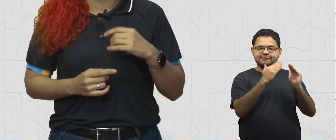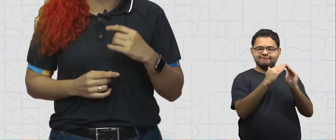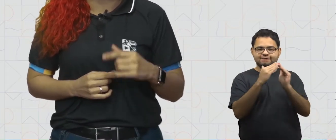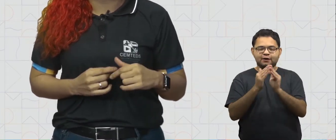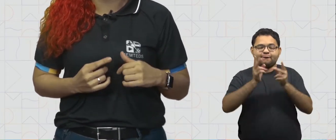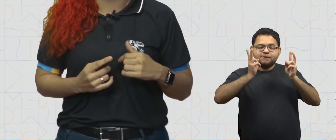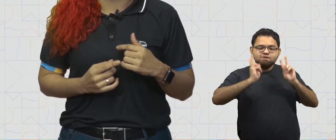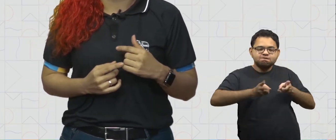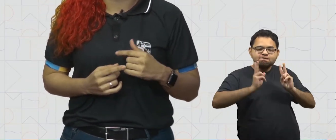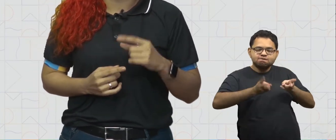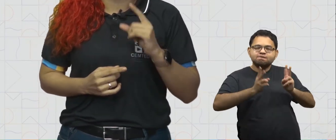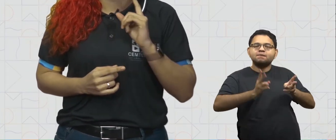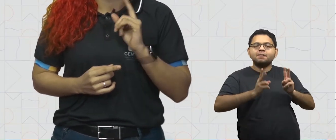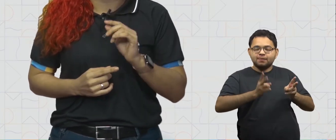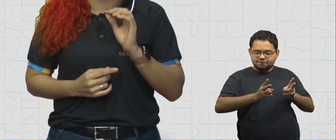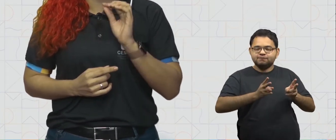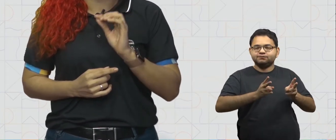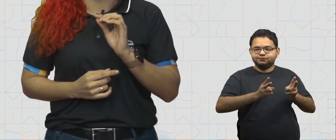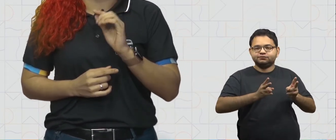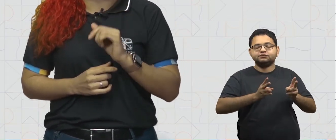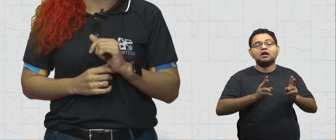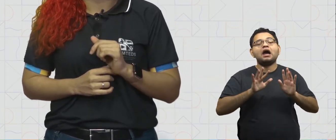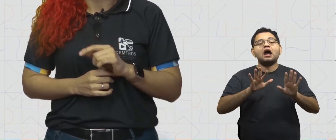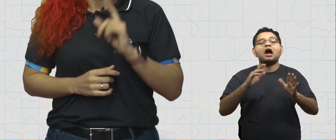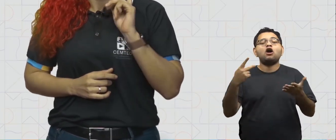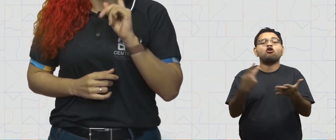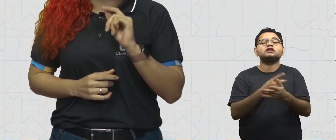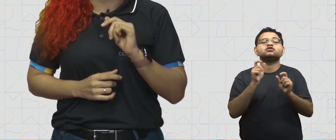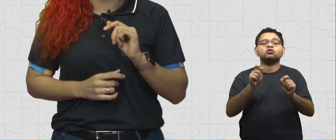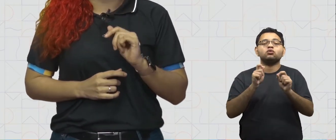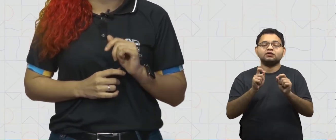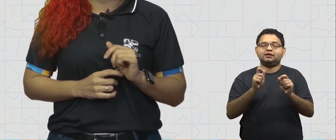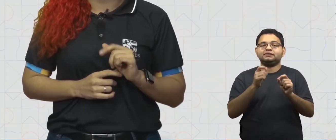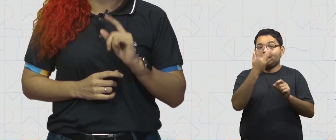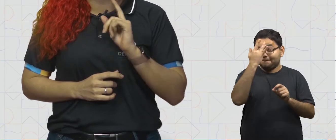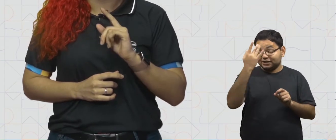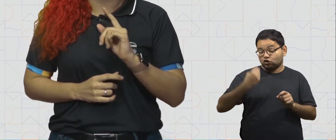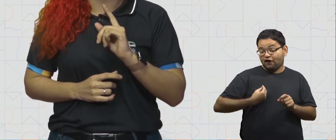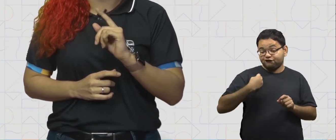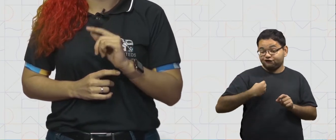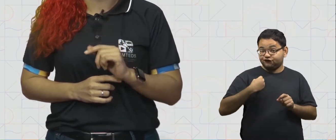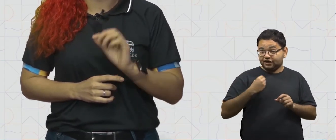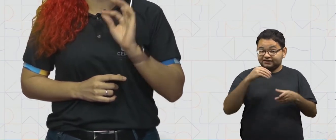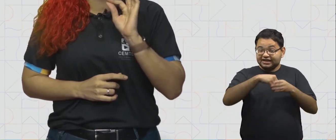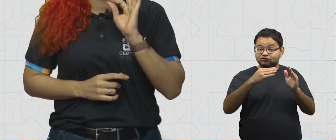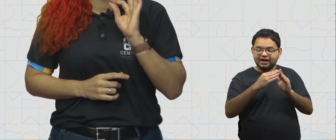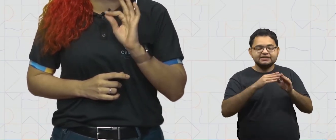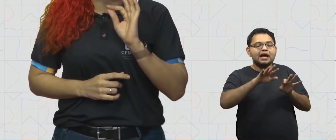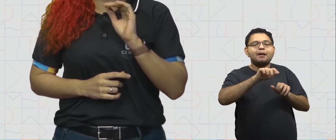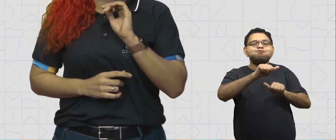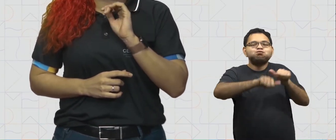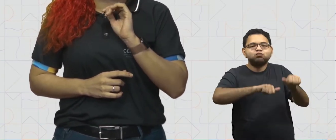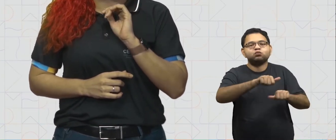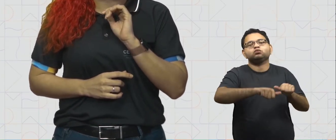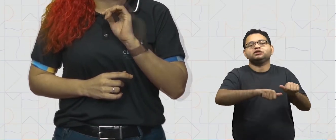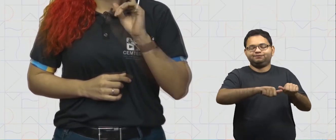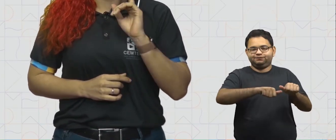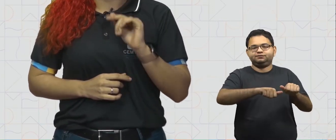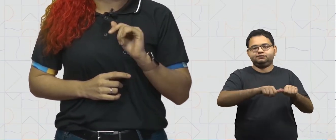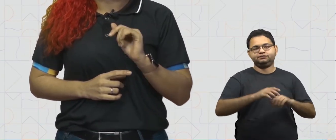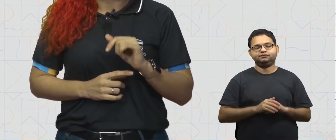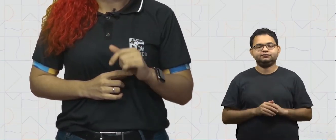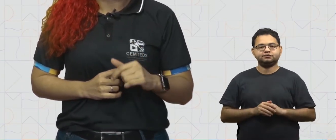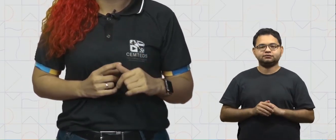casas que são construídas para serem todas iguais, acabam sofrendo modificações por seus próprios moradores.